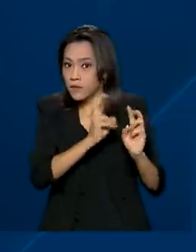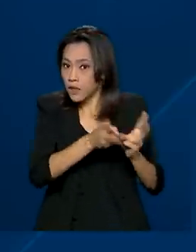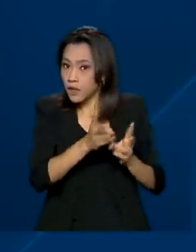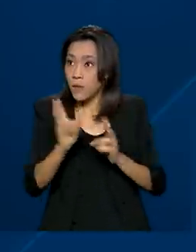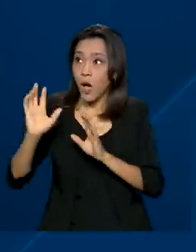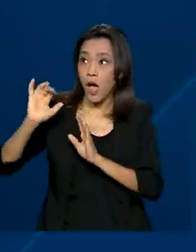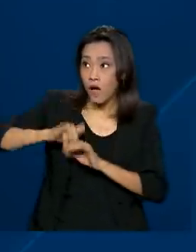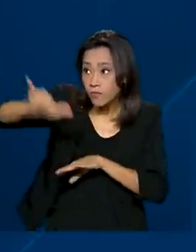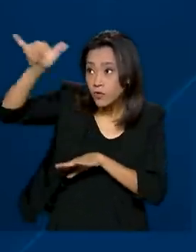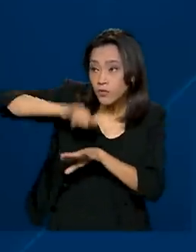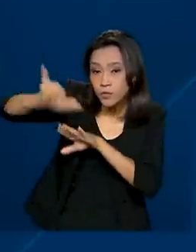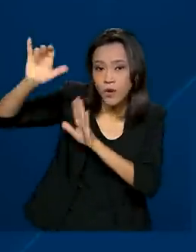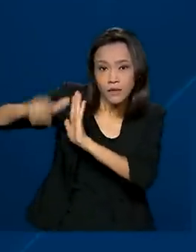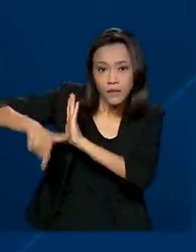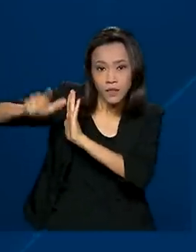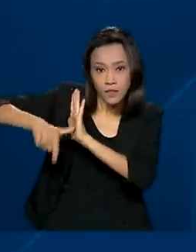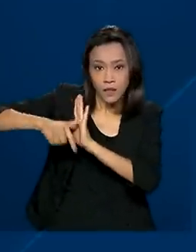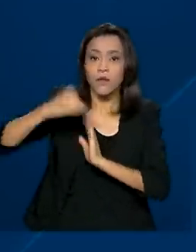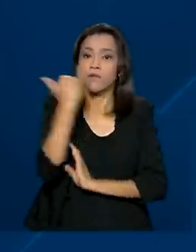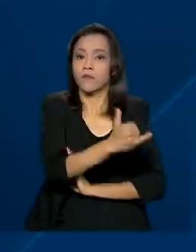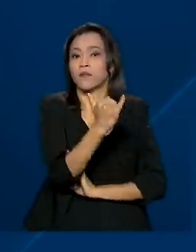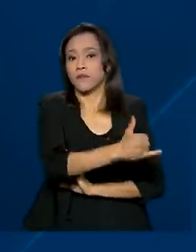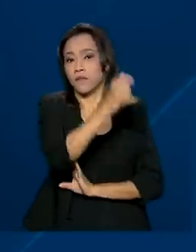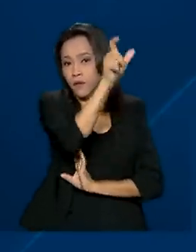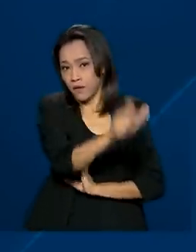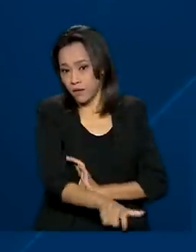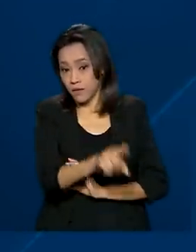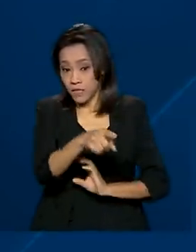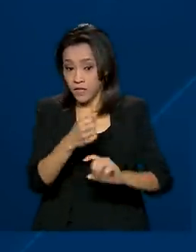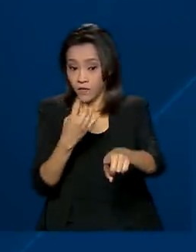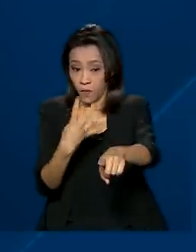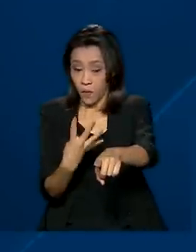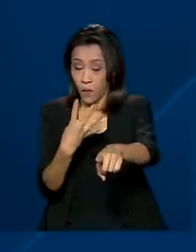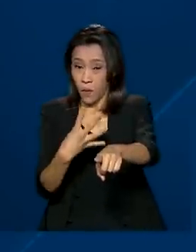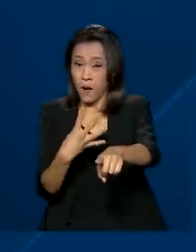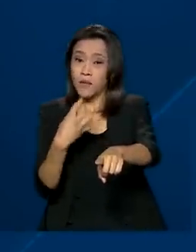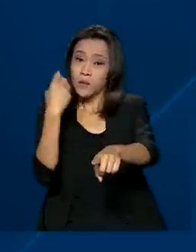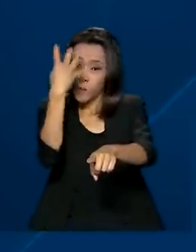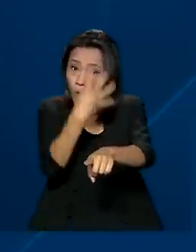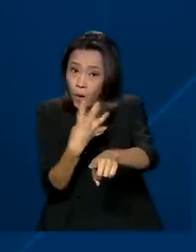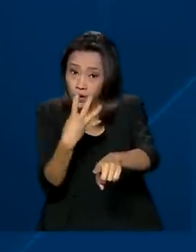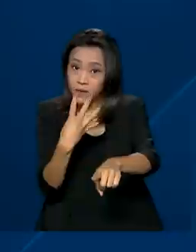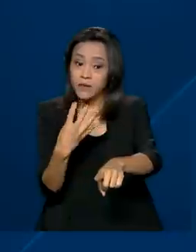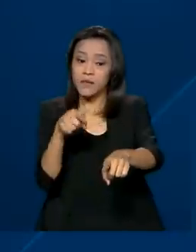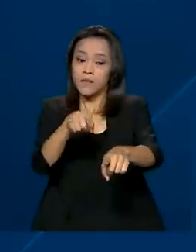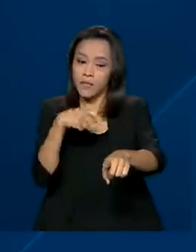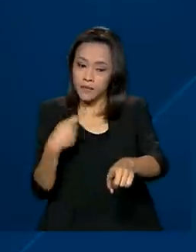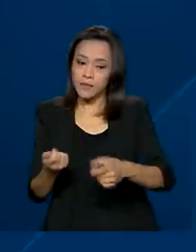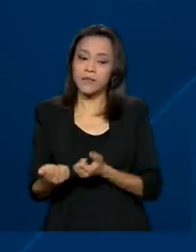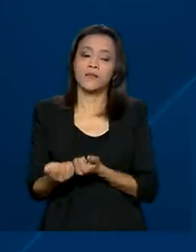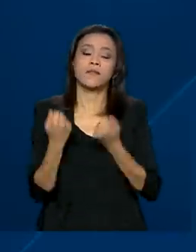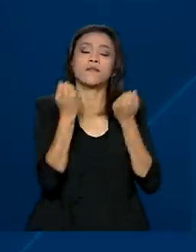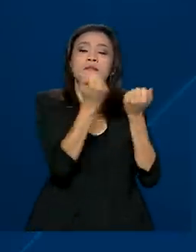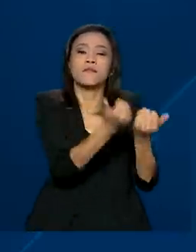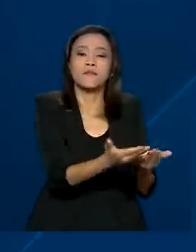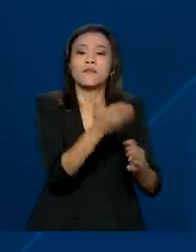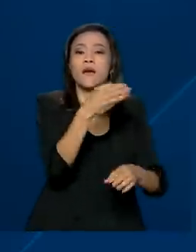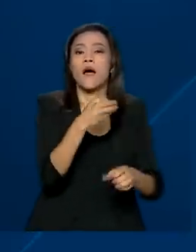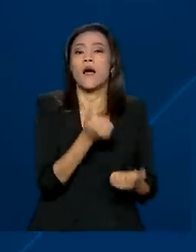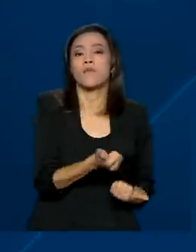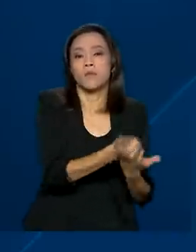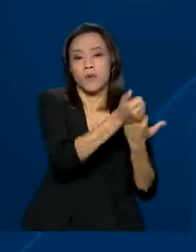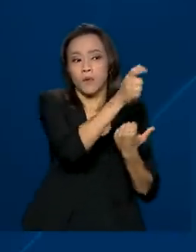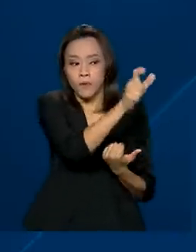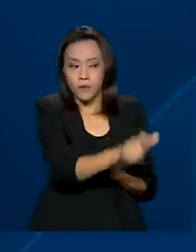atrasados. Em caso de atraso superior a 4 horas ou cancelamento, a empresa deve oferecer reacomodação em